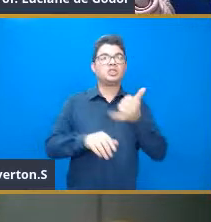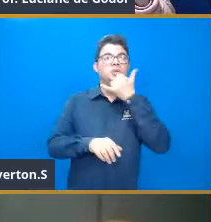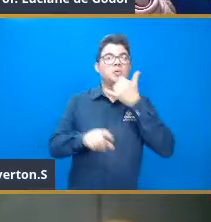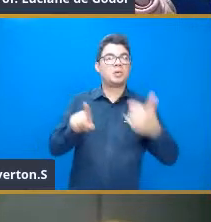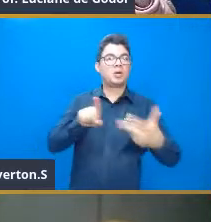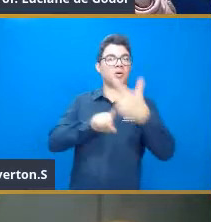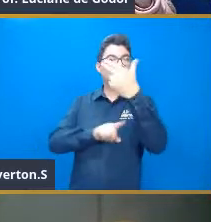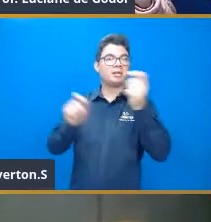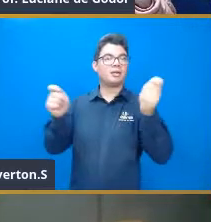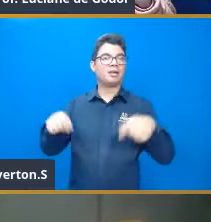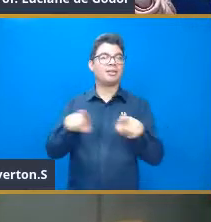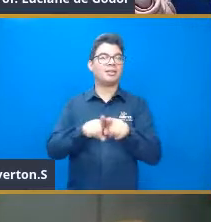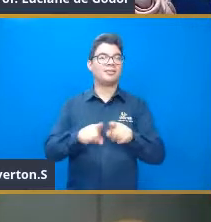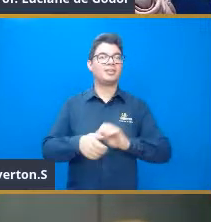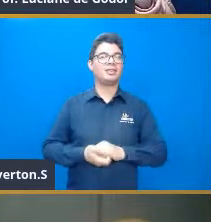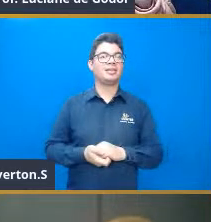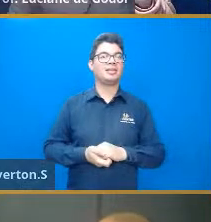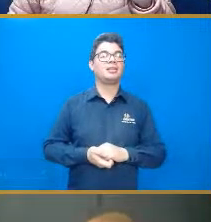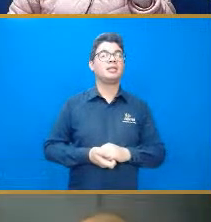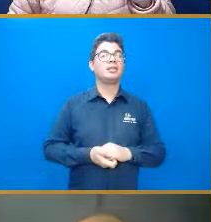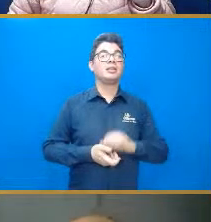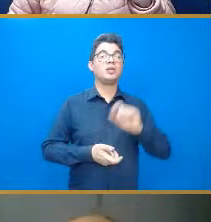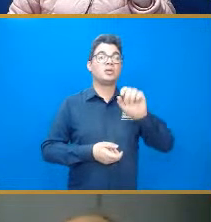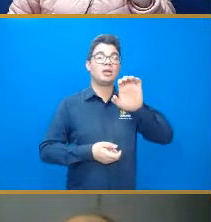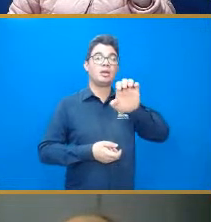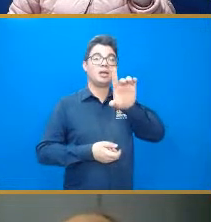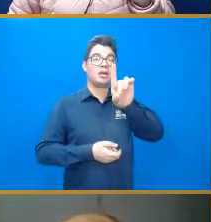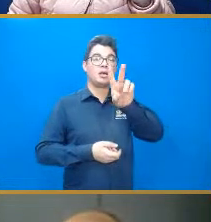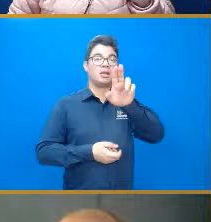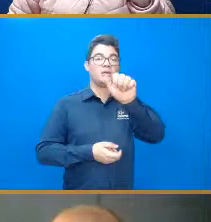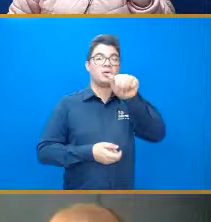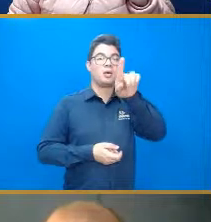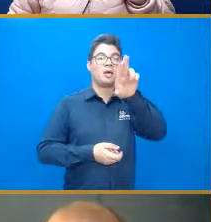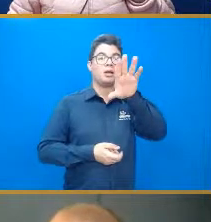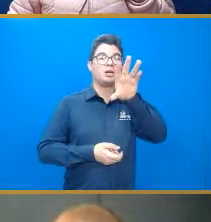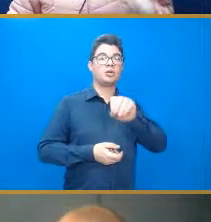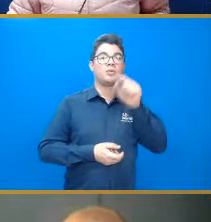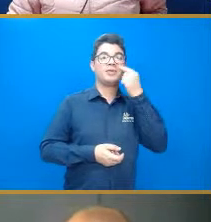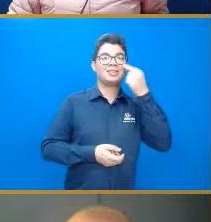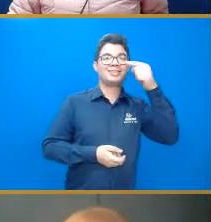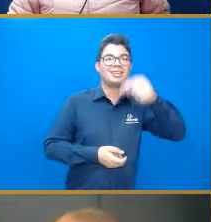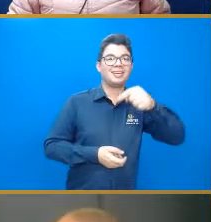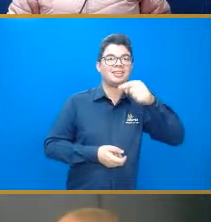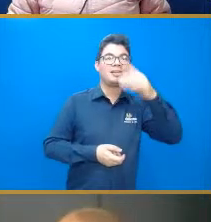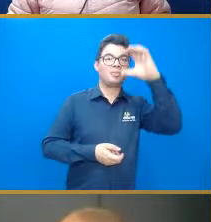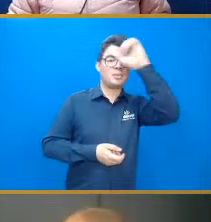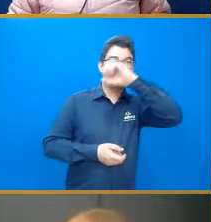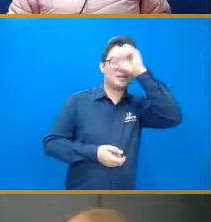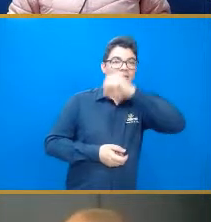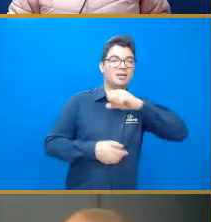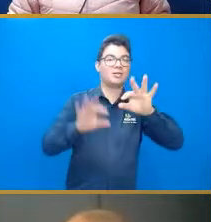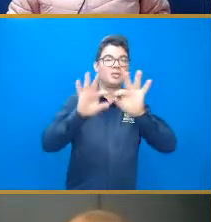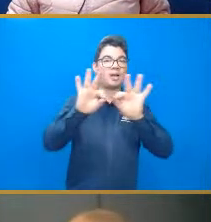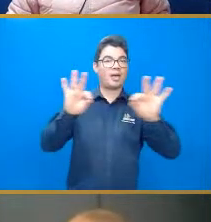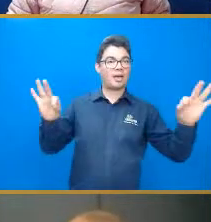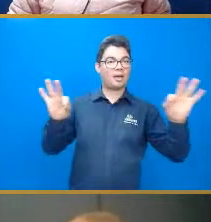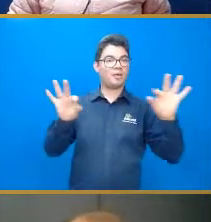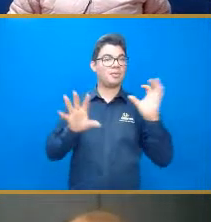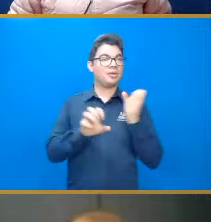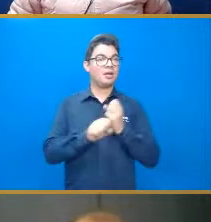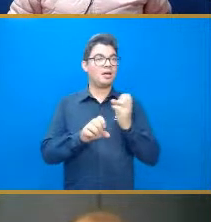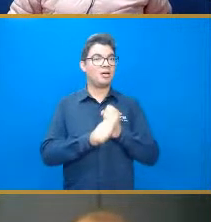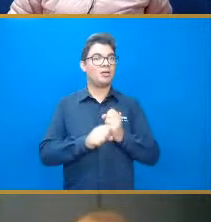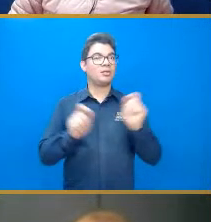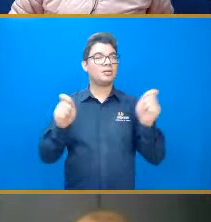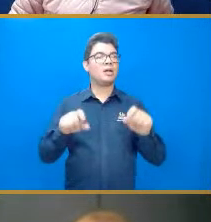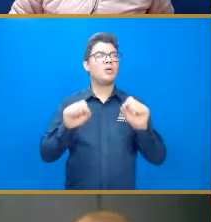interromper, legal, o Eduardo, Mâncio, ele está falando assim, que ele está aprendendo a usar uma régua de cálculo, o que